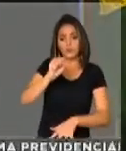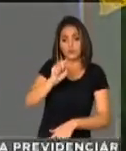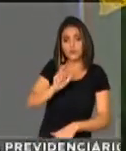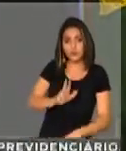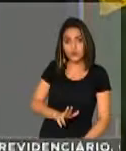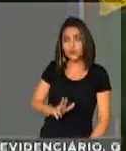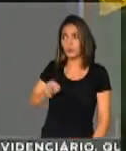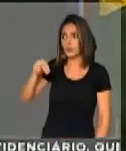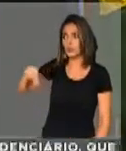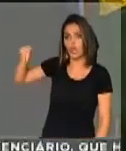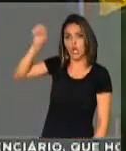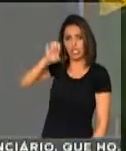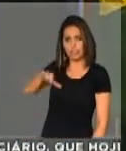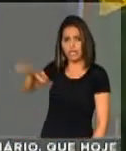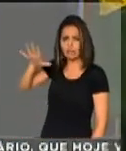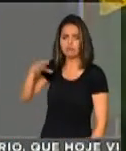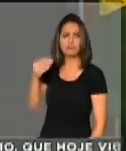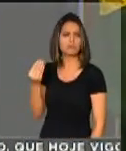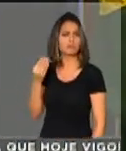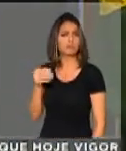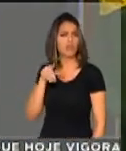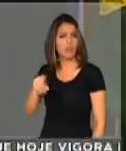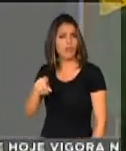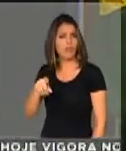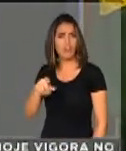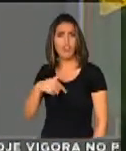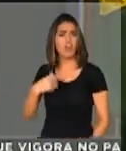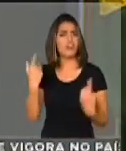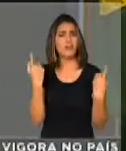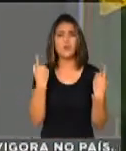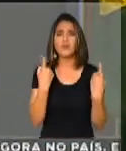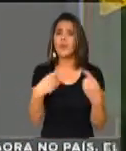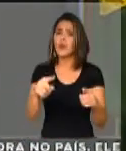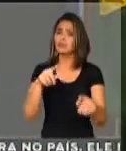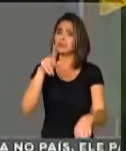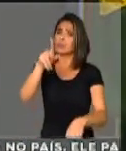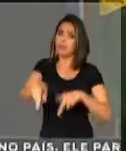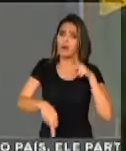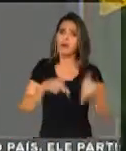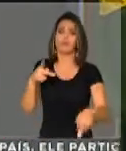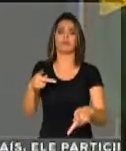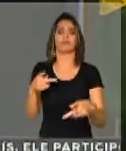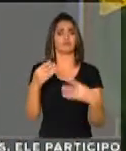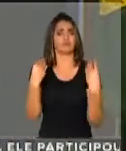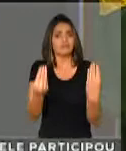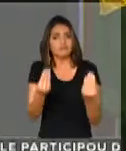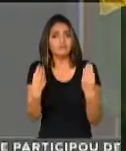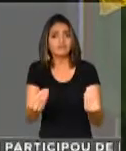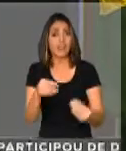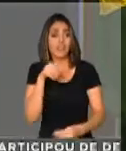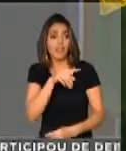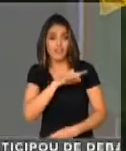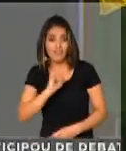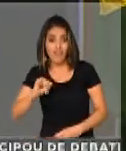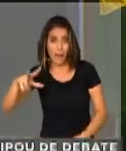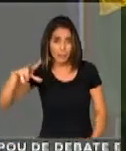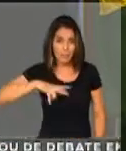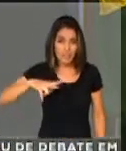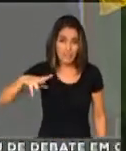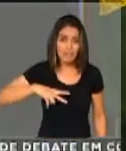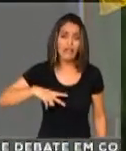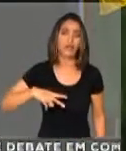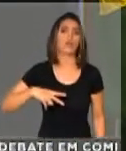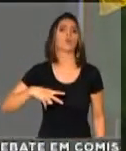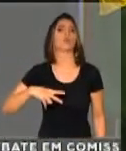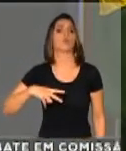do Nordeste. Quero dizer que essa medida é uma medida de lesa pátria e ela é uma medida que vai agravar